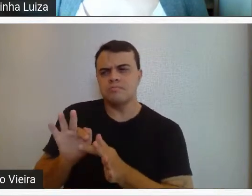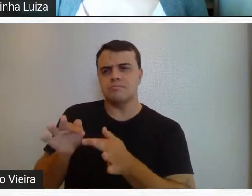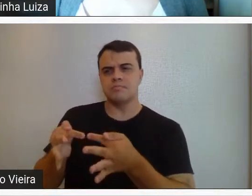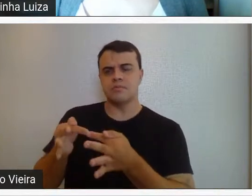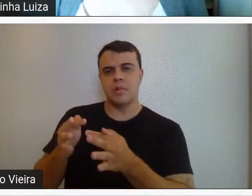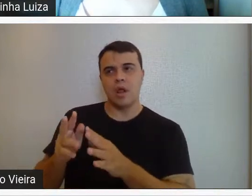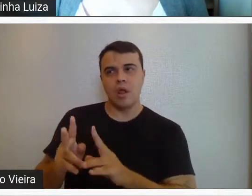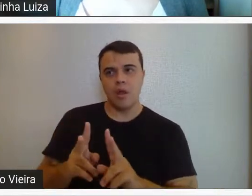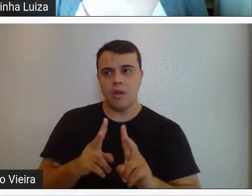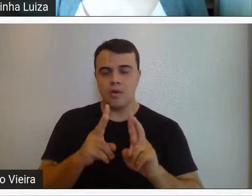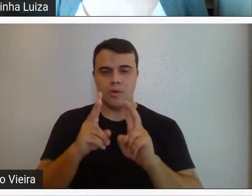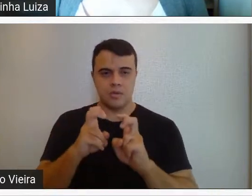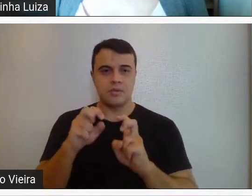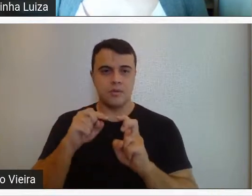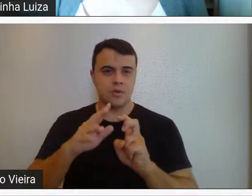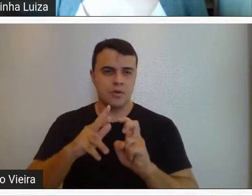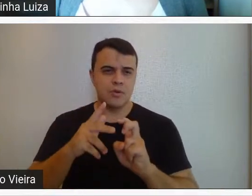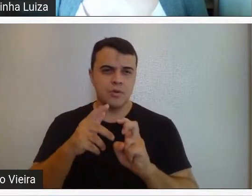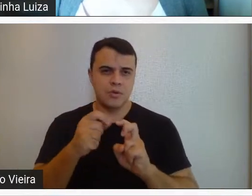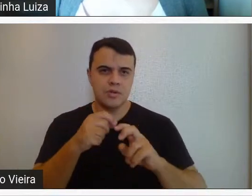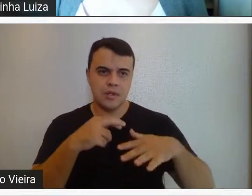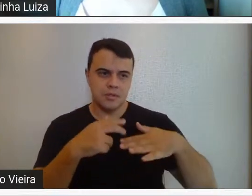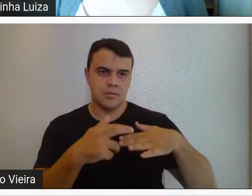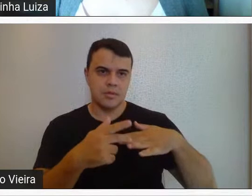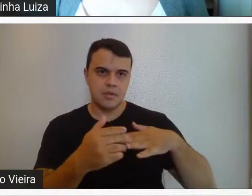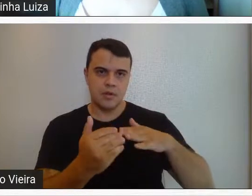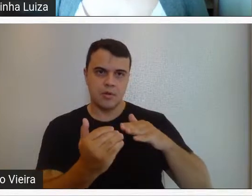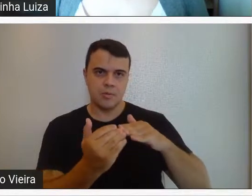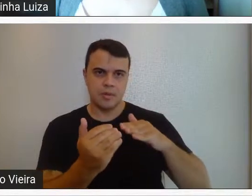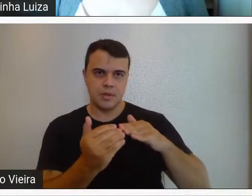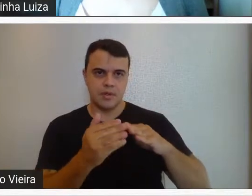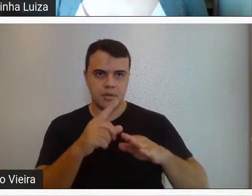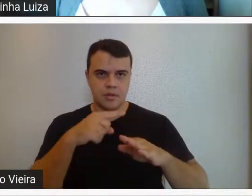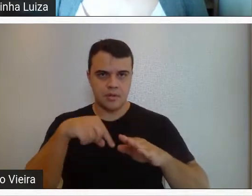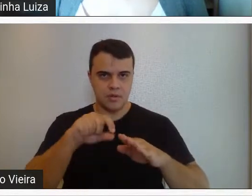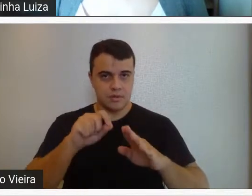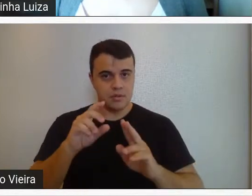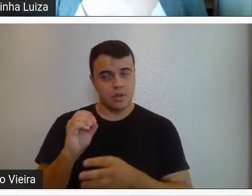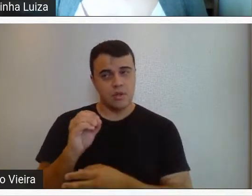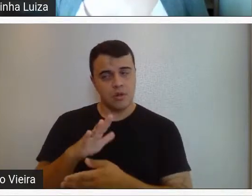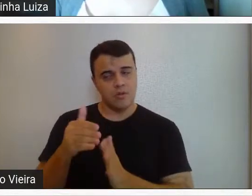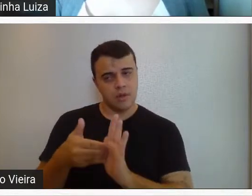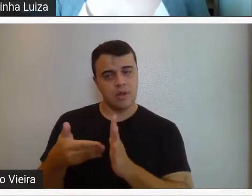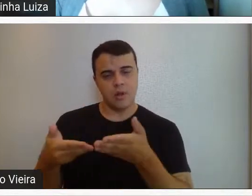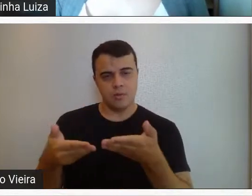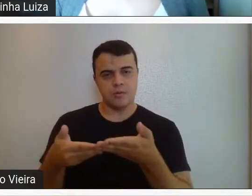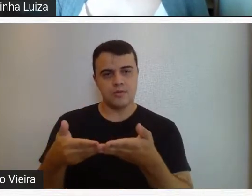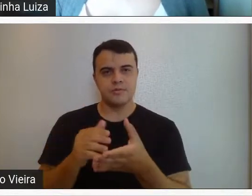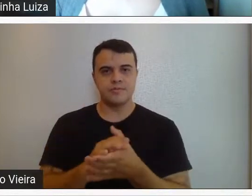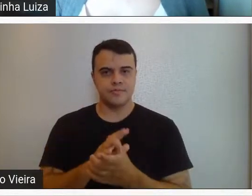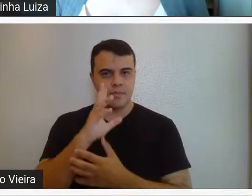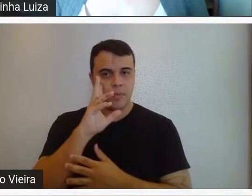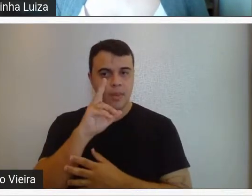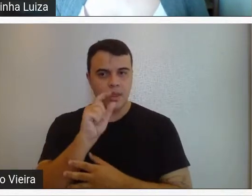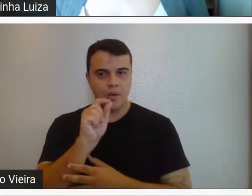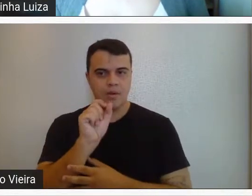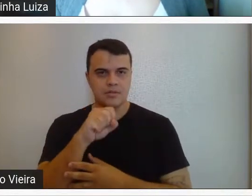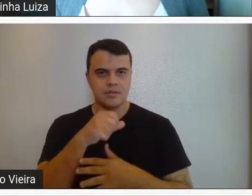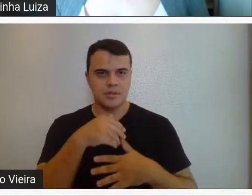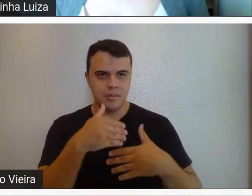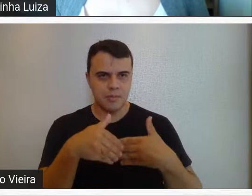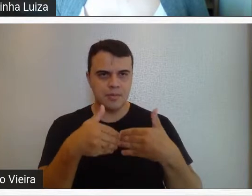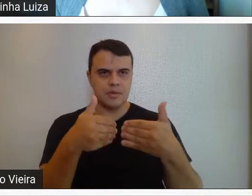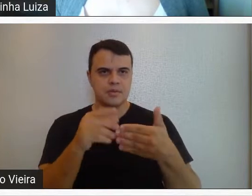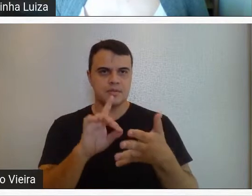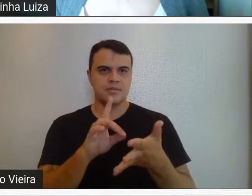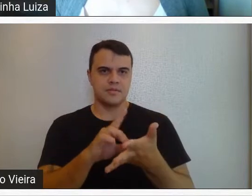conceitual, que todos esses aspectos estão muito pautados na nossa arte contemporânea até hoje. Então, acho que é um processo